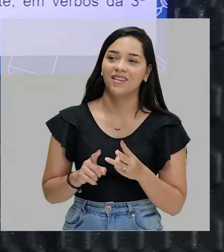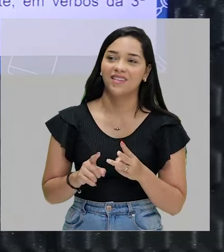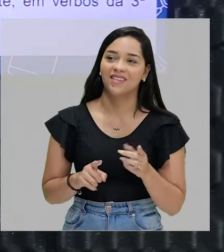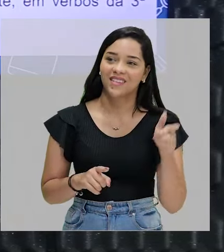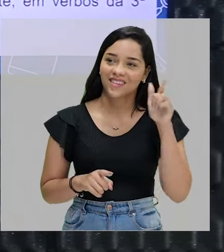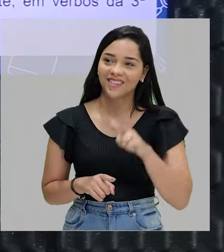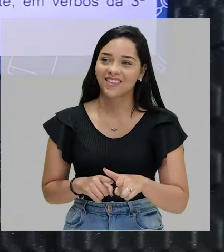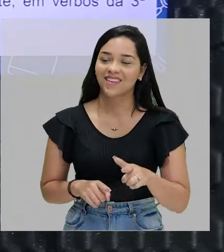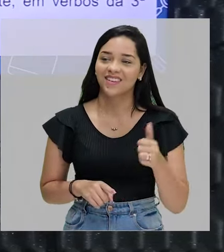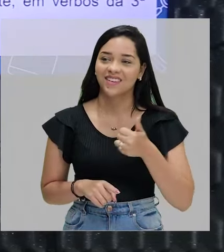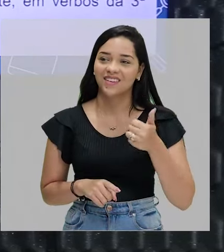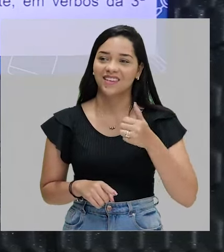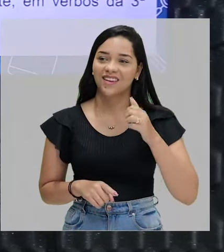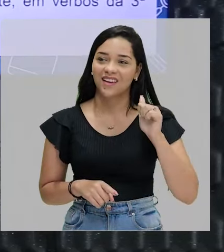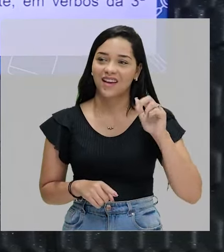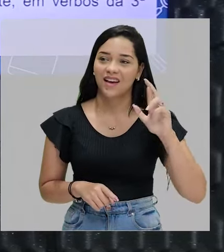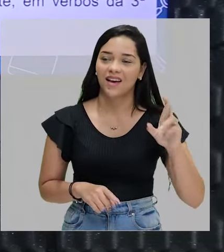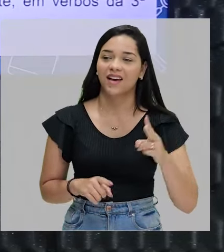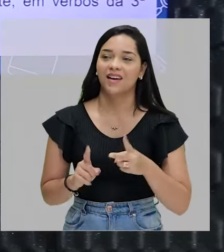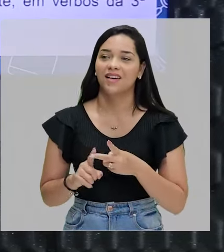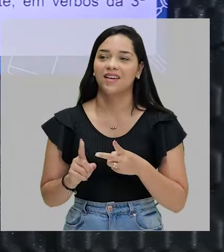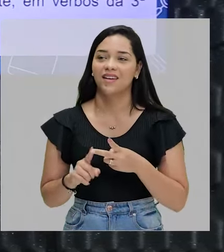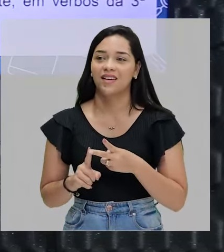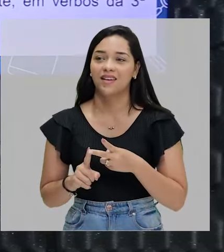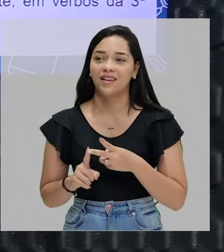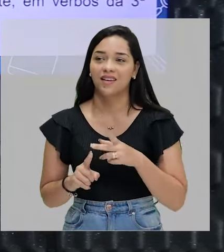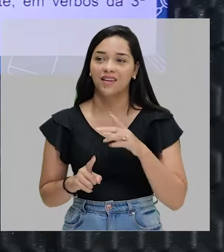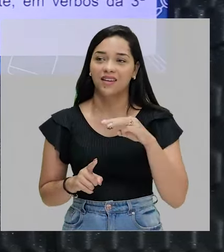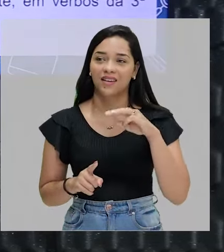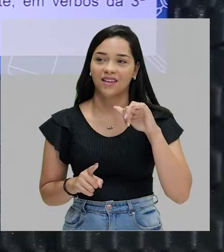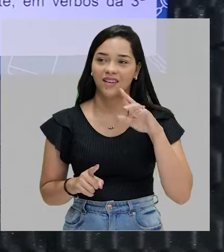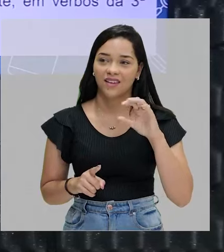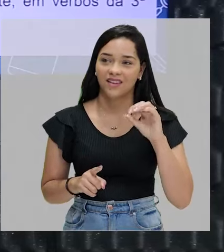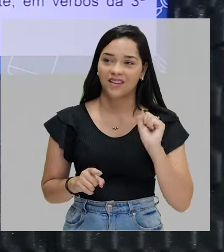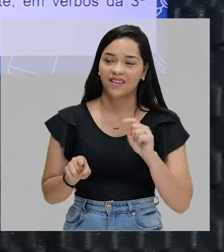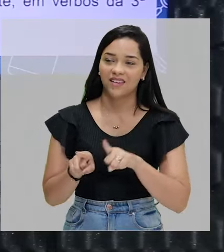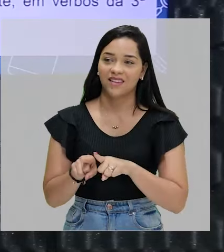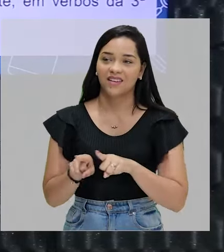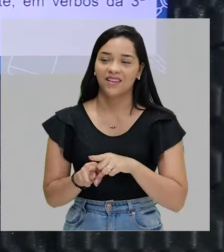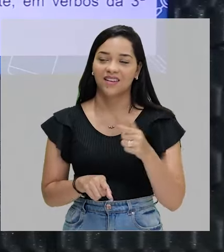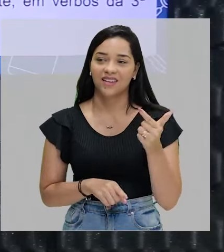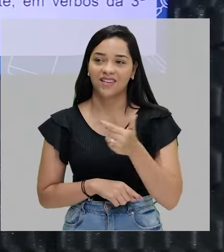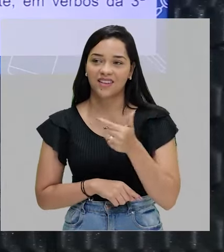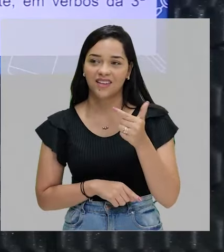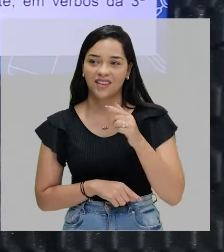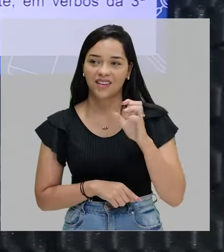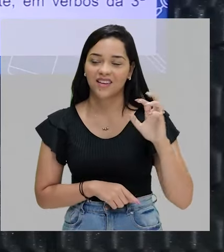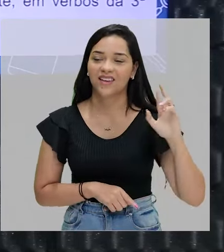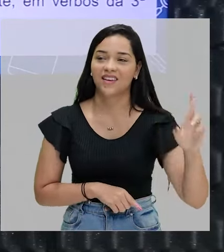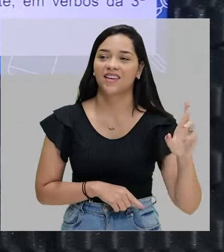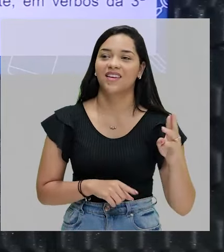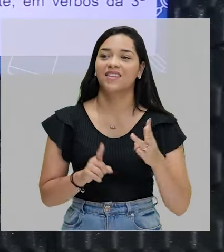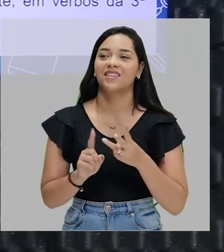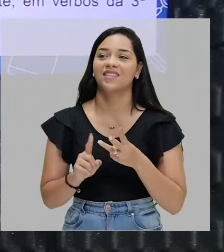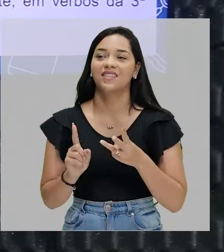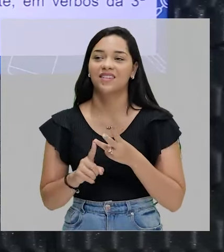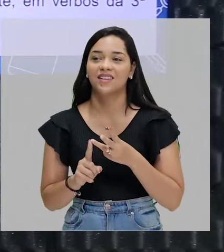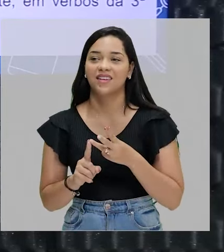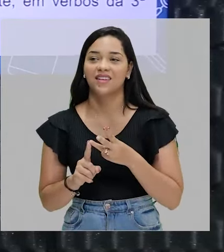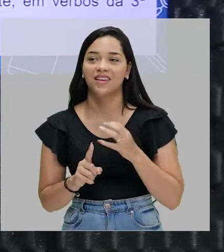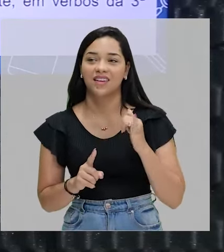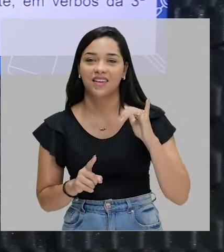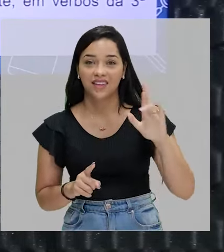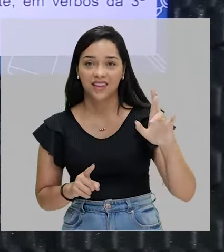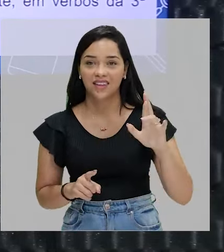olha aí, de novo, primeira conjugação, ar, Marcos Domingues vai embora. Segunda conjugação, er, terceira conjugação,